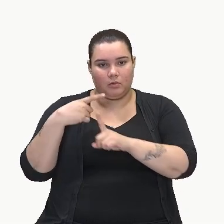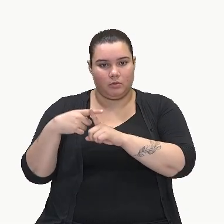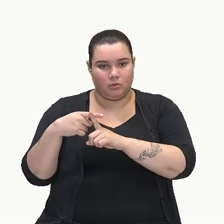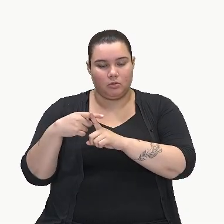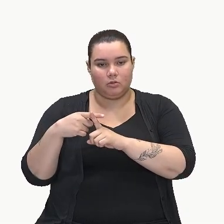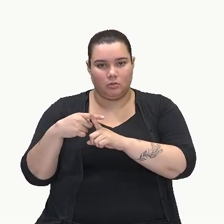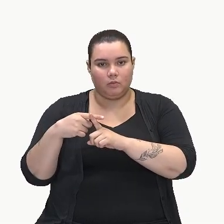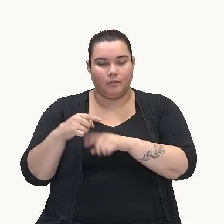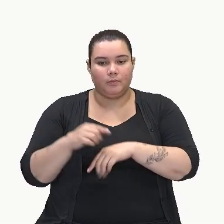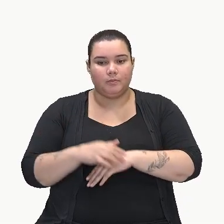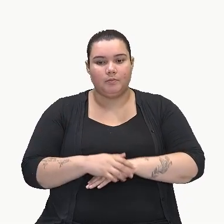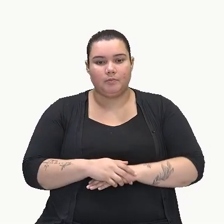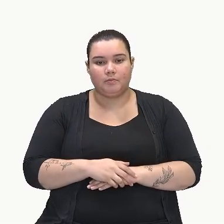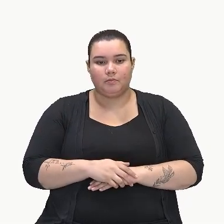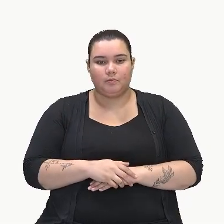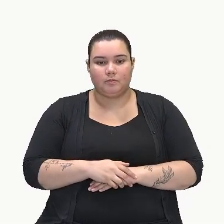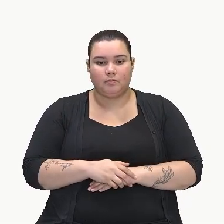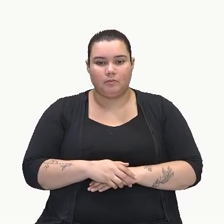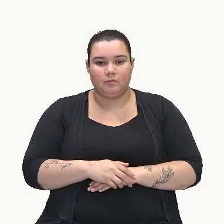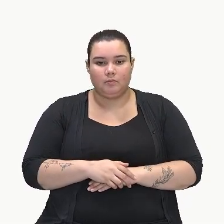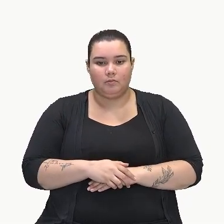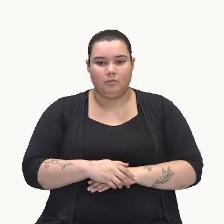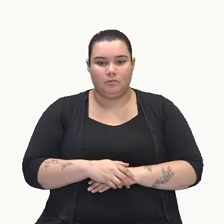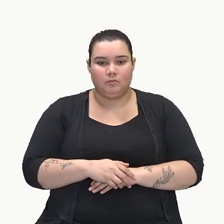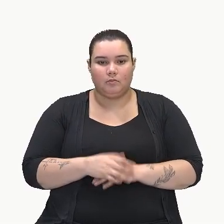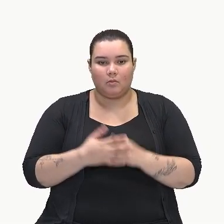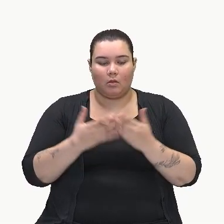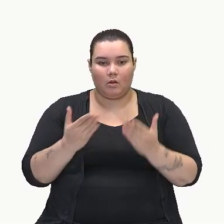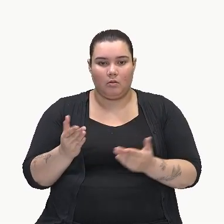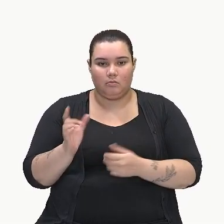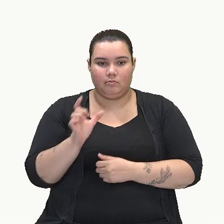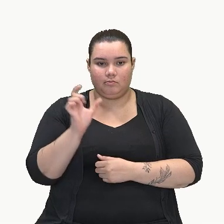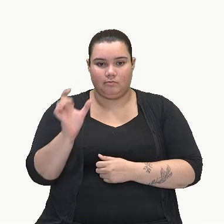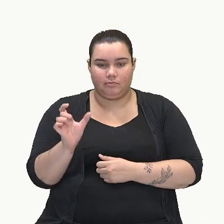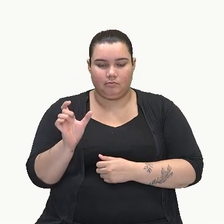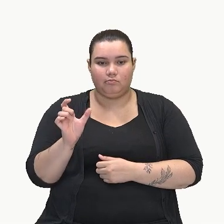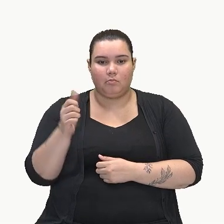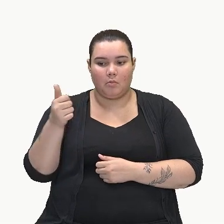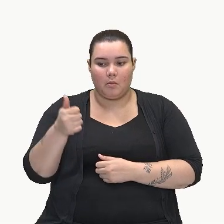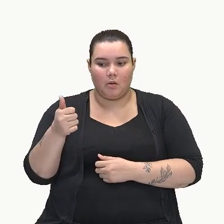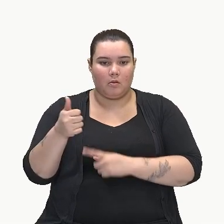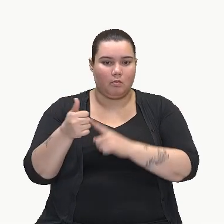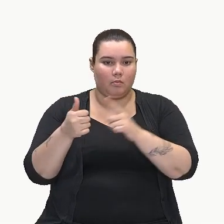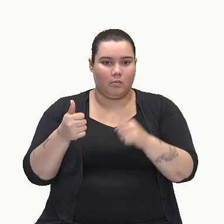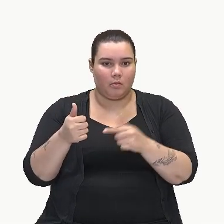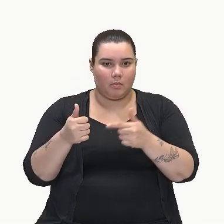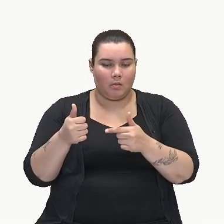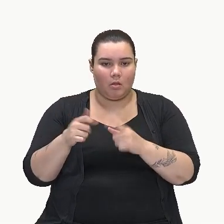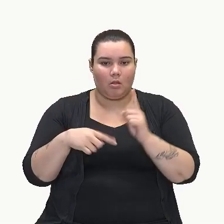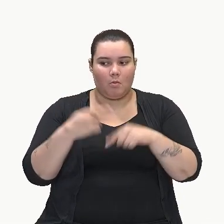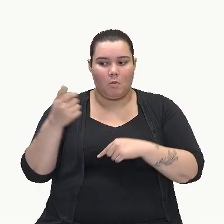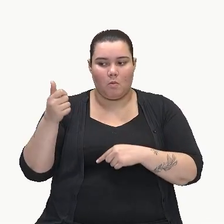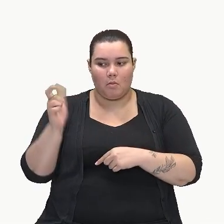nosso monômio. Então, primeiro com o primeiro, e depois ele com o segundo.